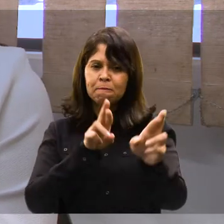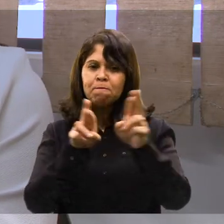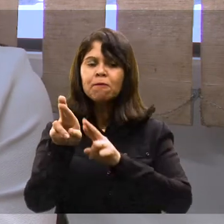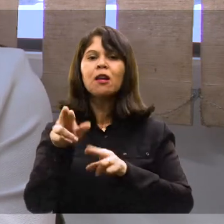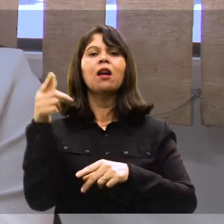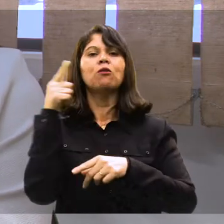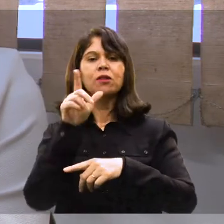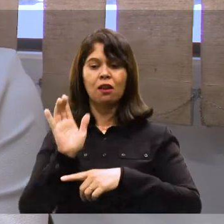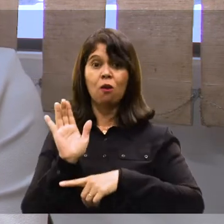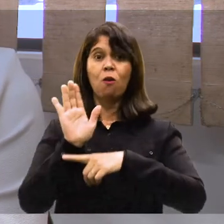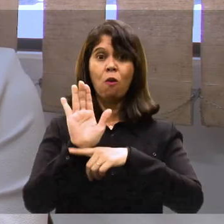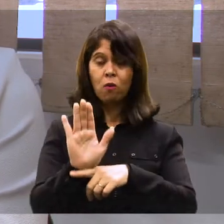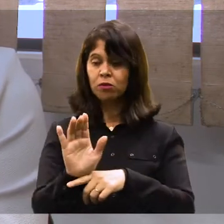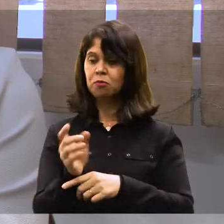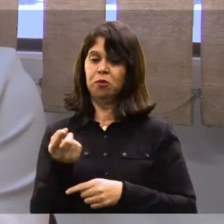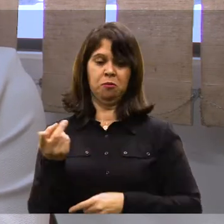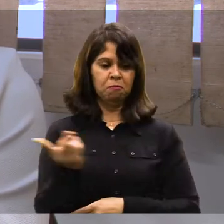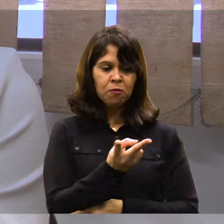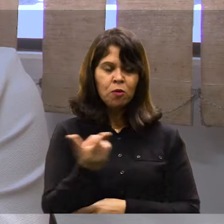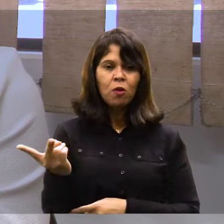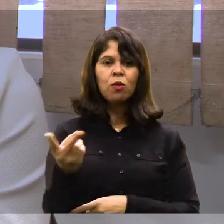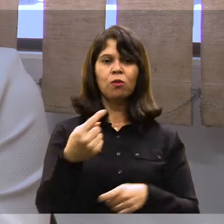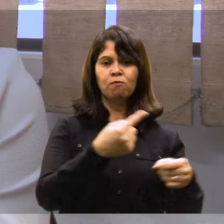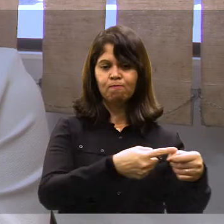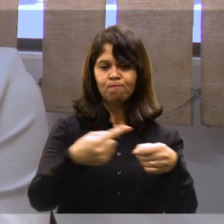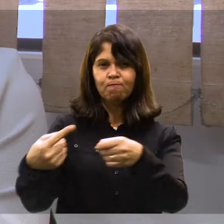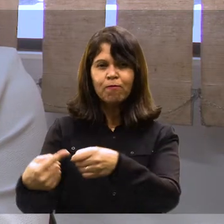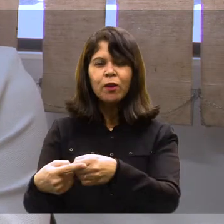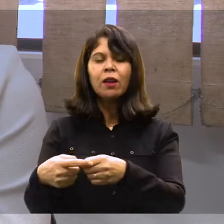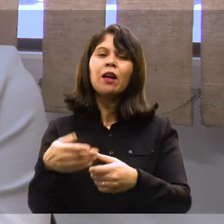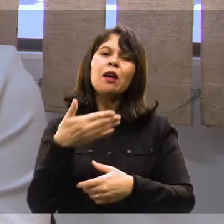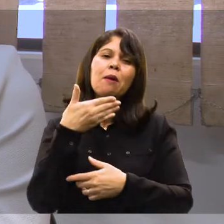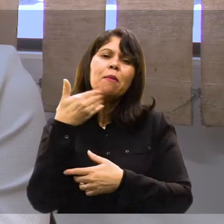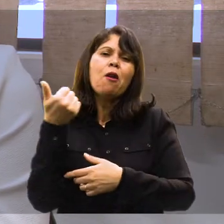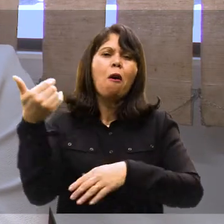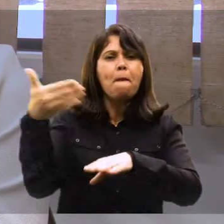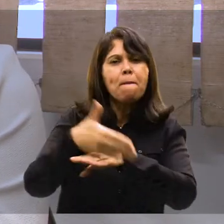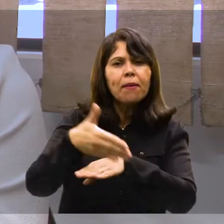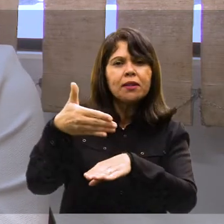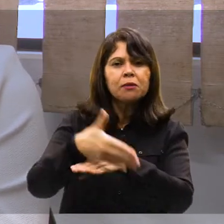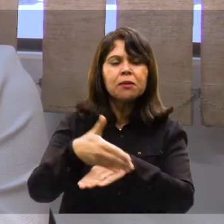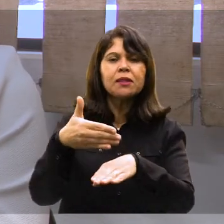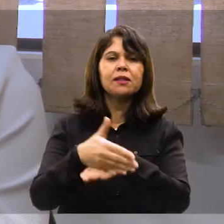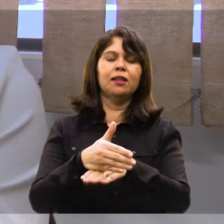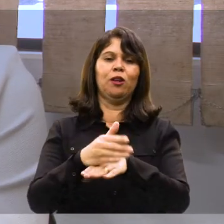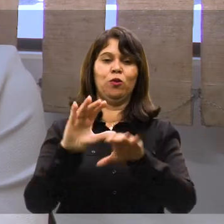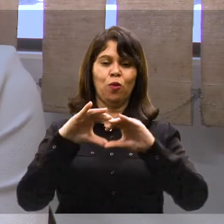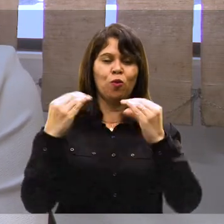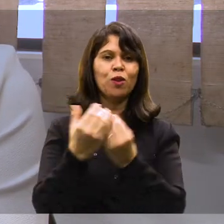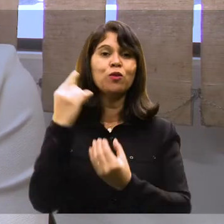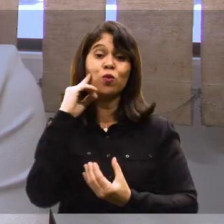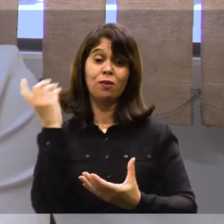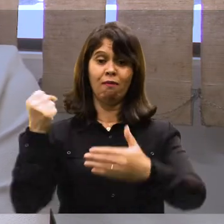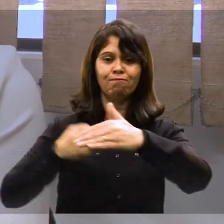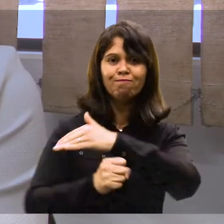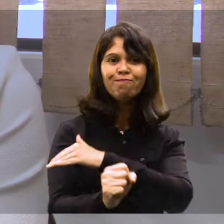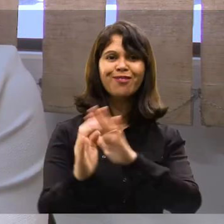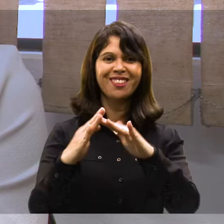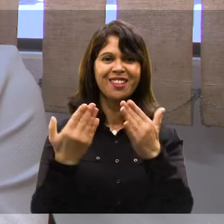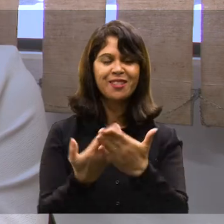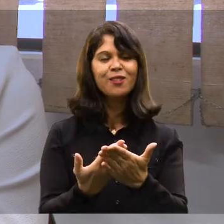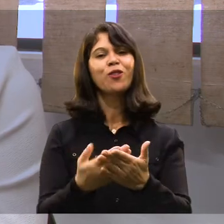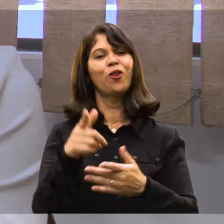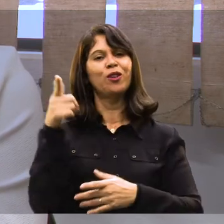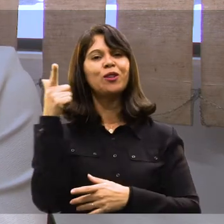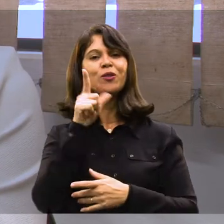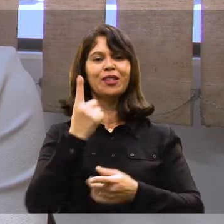pesquisa é poder contribuir com trazer resultados de uma melhor participação do público surdo